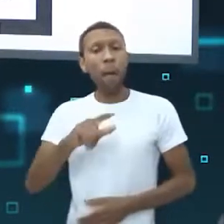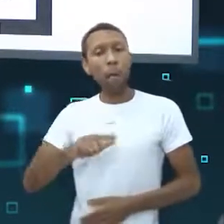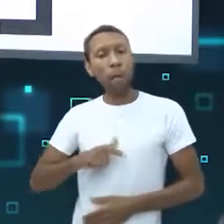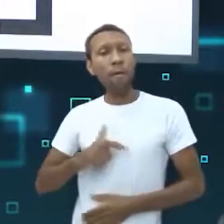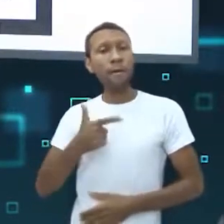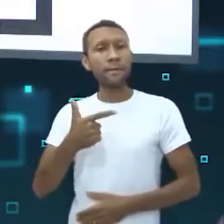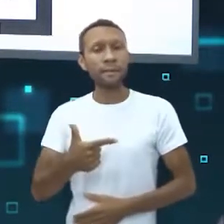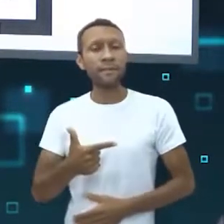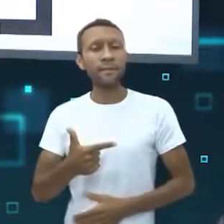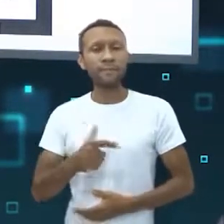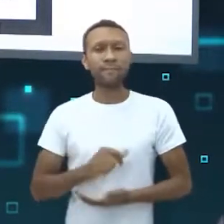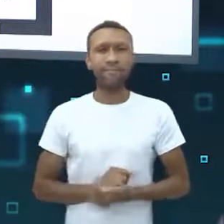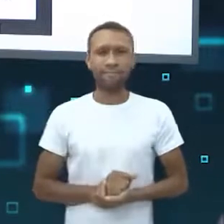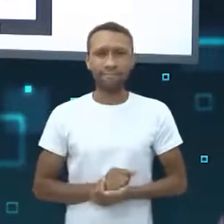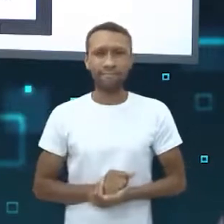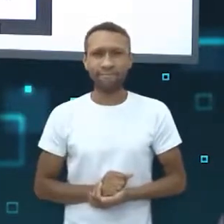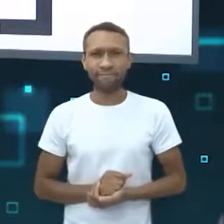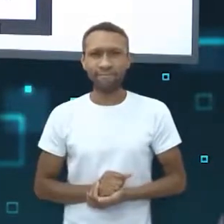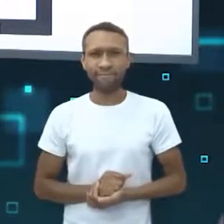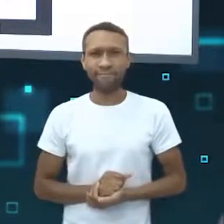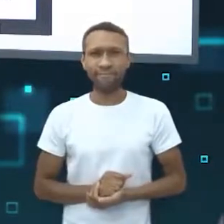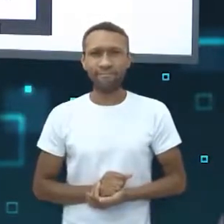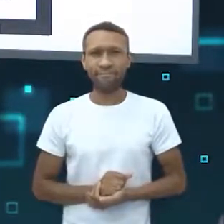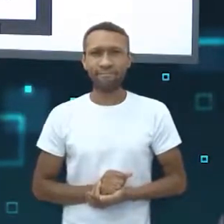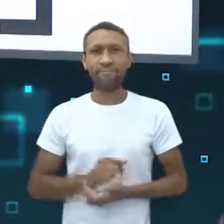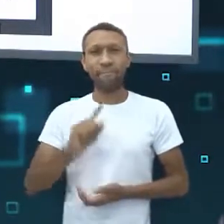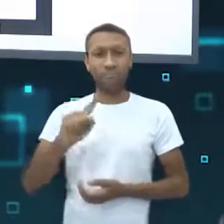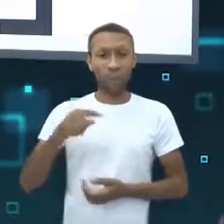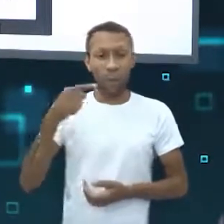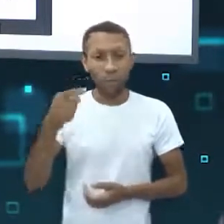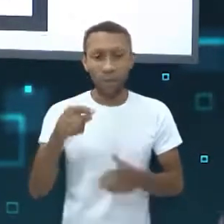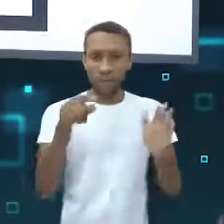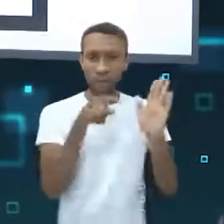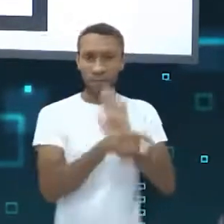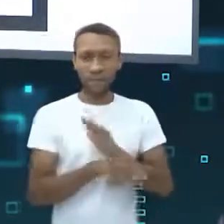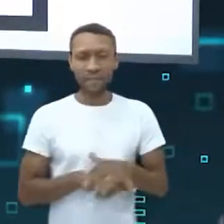cidadania digital. Vamos para a próxima pergunta.